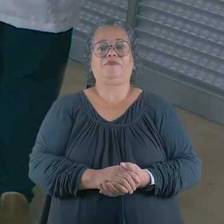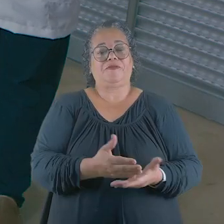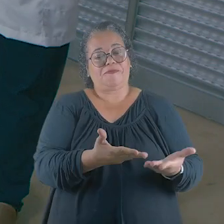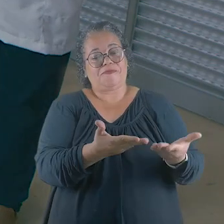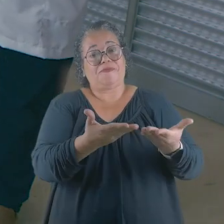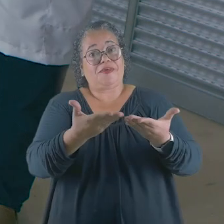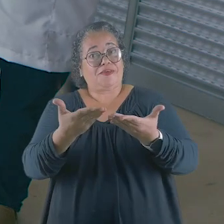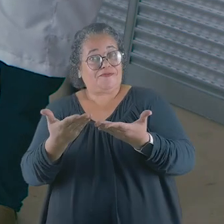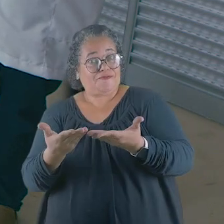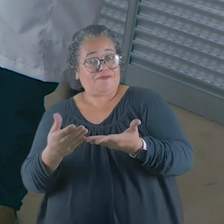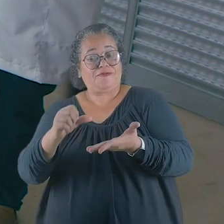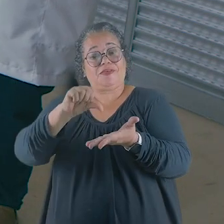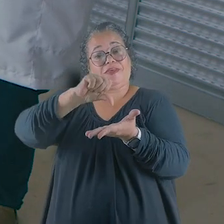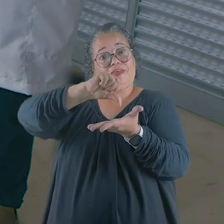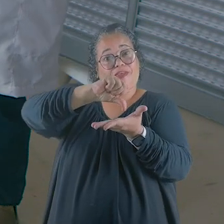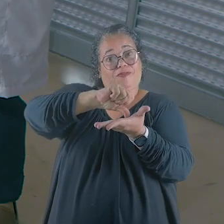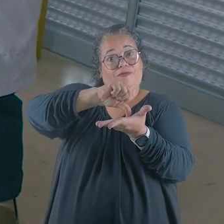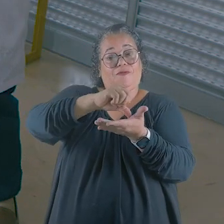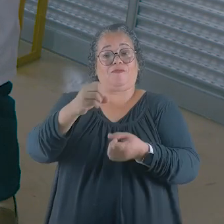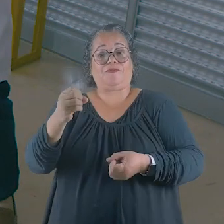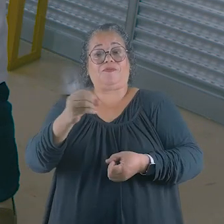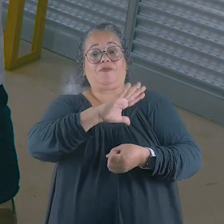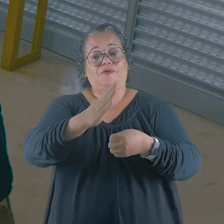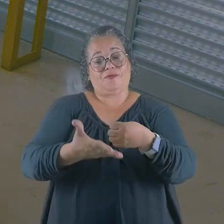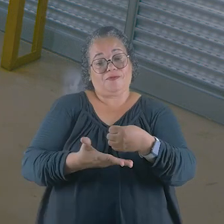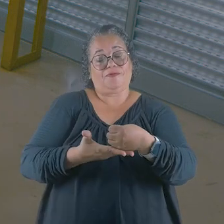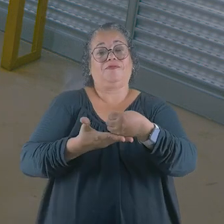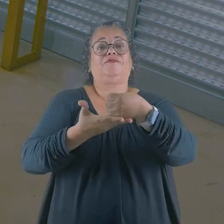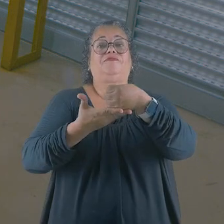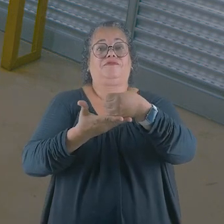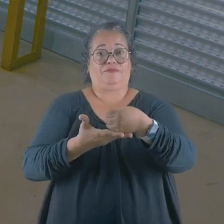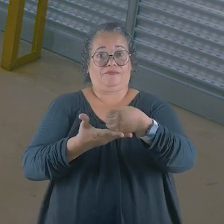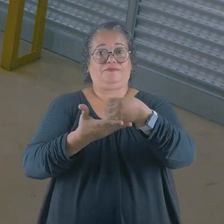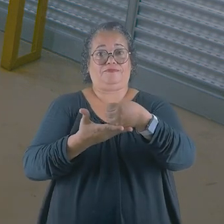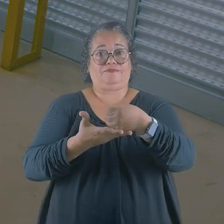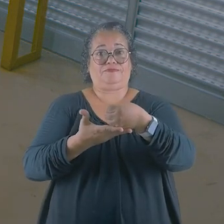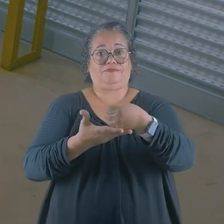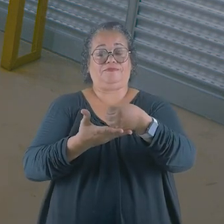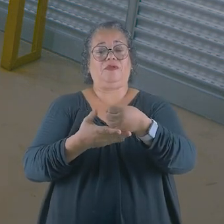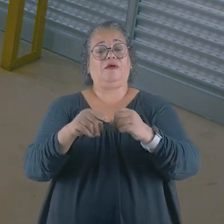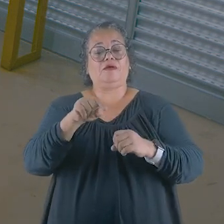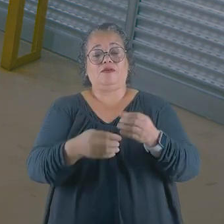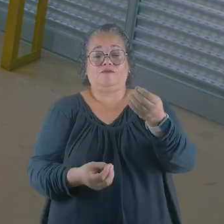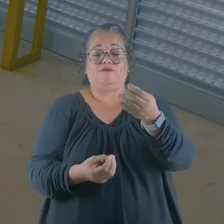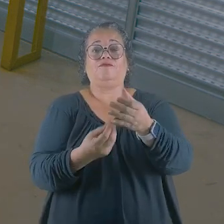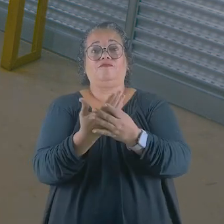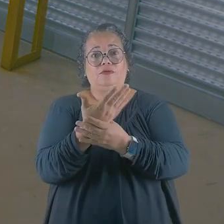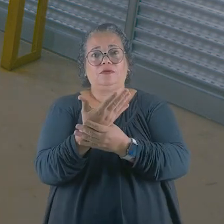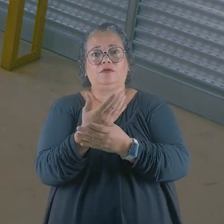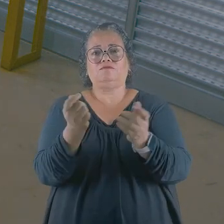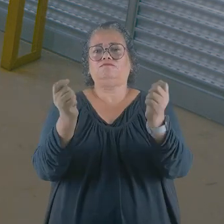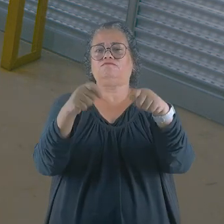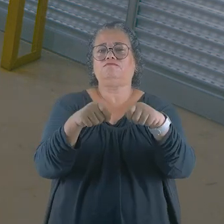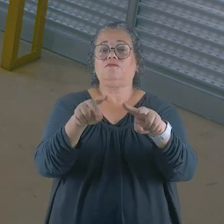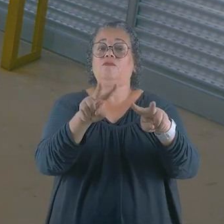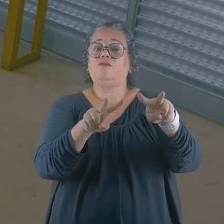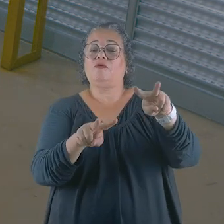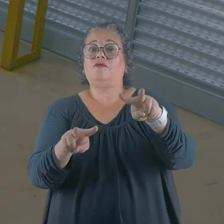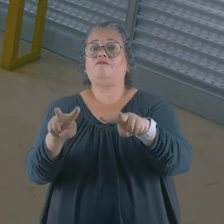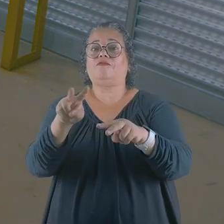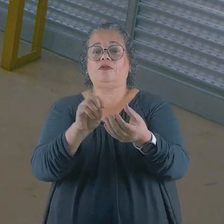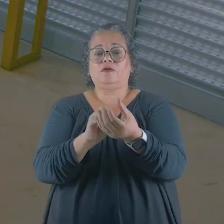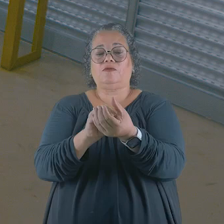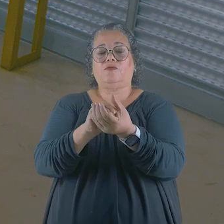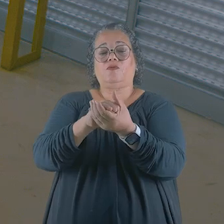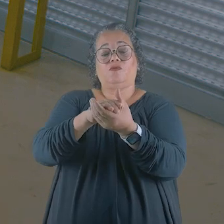Sejam bem-vindos ao Centro de Inovação e Sustentabilidade. Esse centro foi desenvolvido para que pudéssemos avaliar